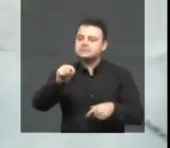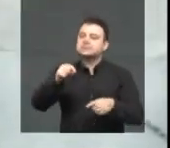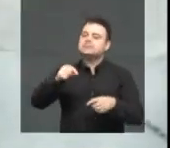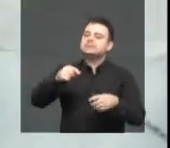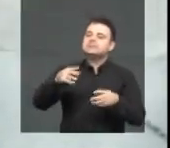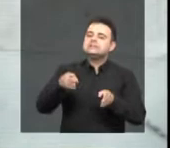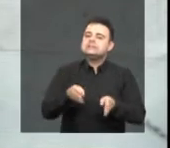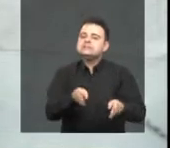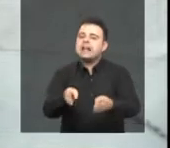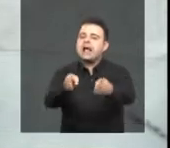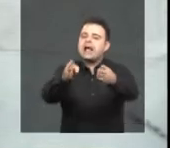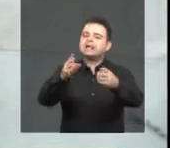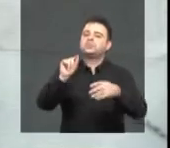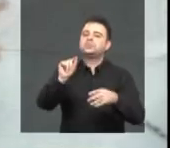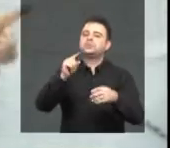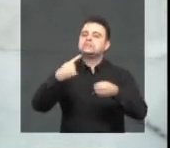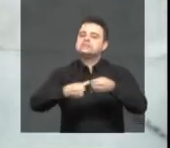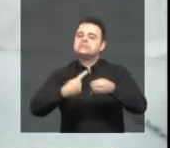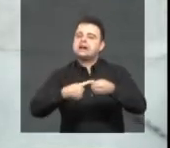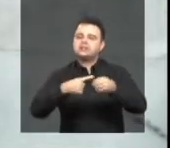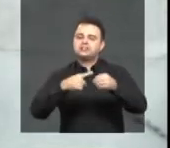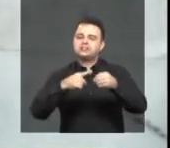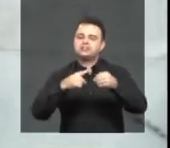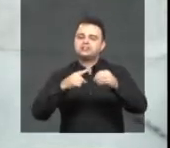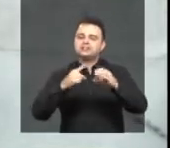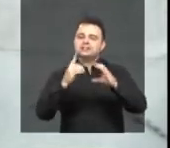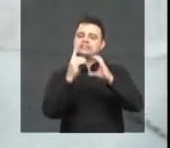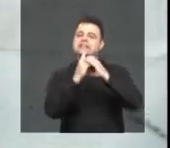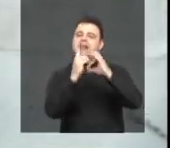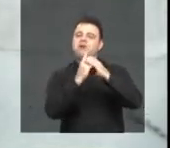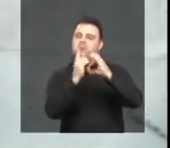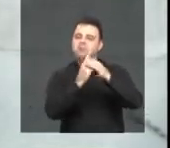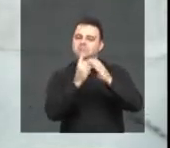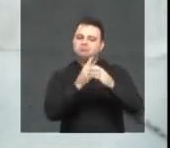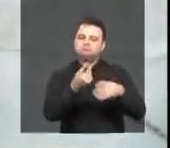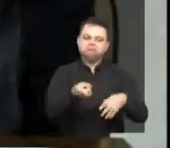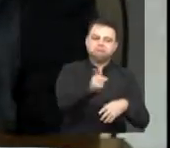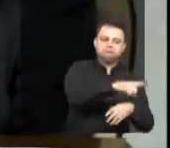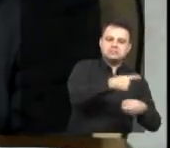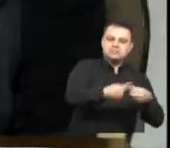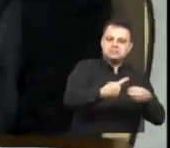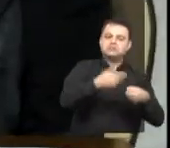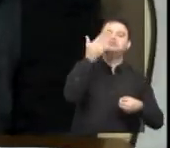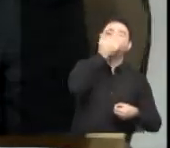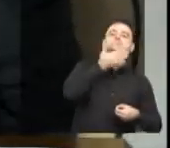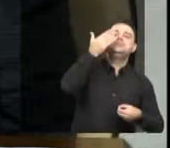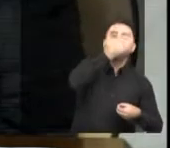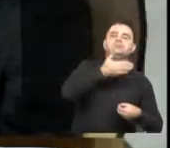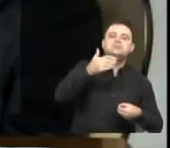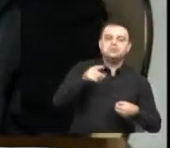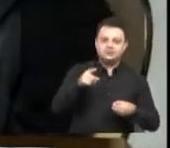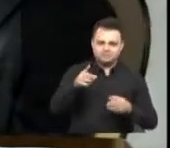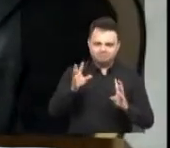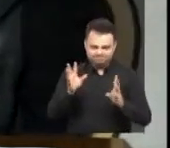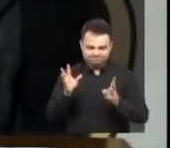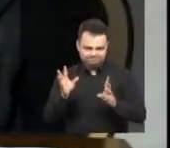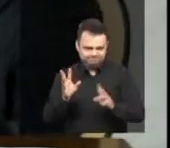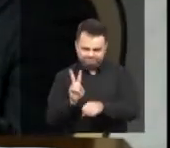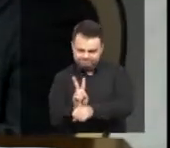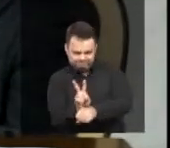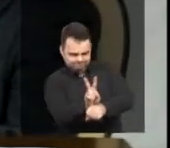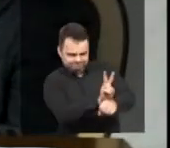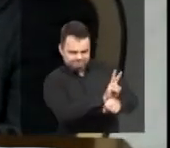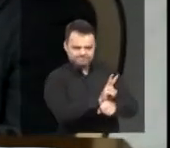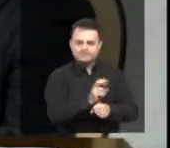de olho ali na pavimentação da estrada de Cedral também, né? Cedral-Schmidt. Eu vou daqui a pouco falar dessas estradas, mas aqui dentro de Rio Preto, antes, eu